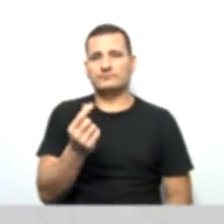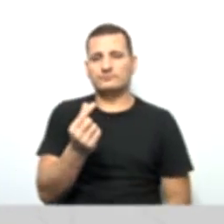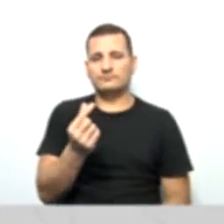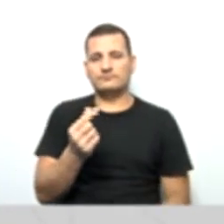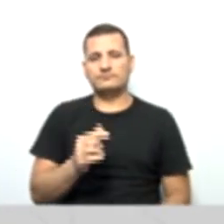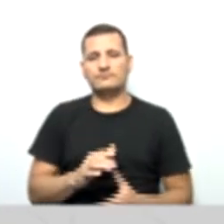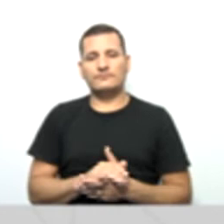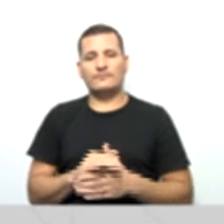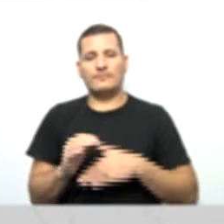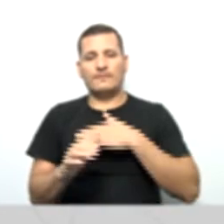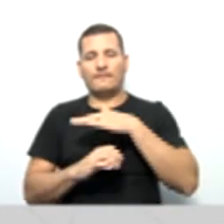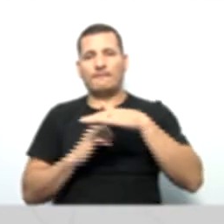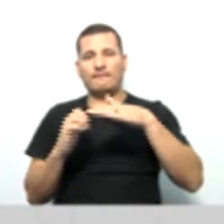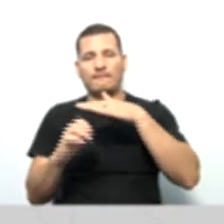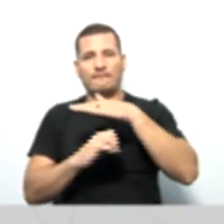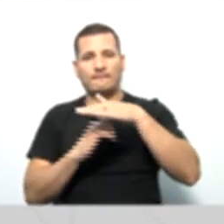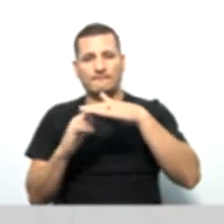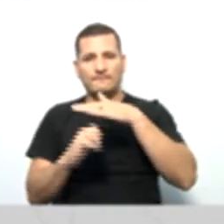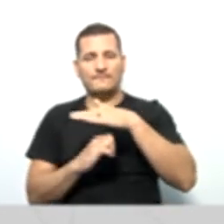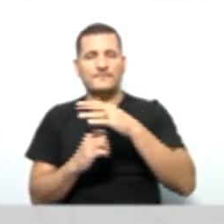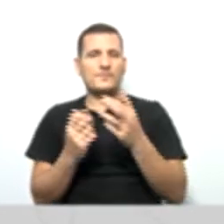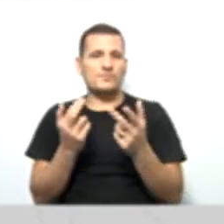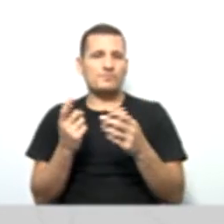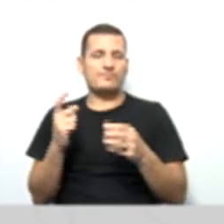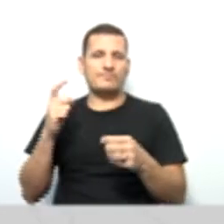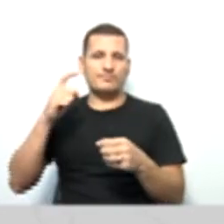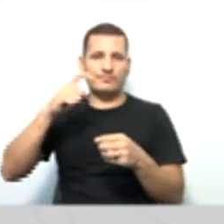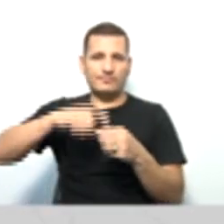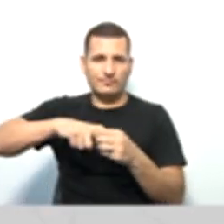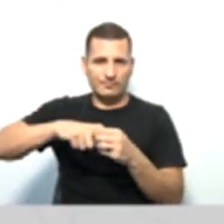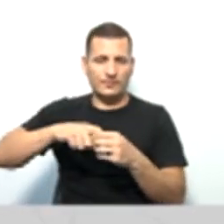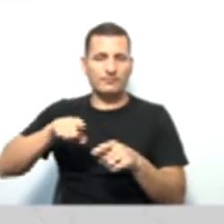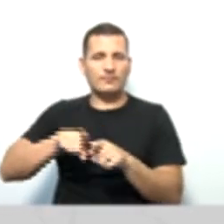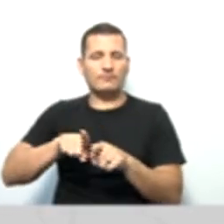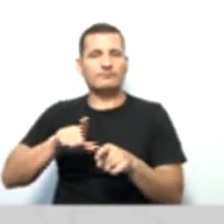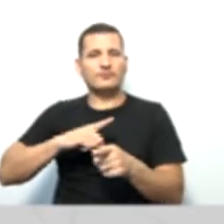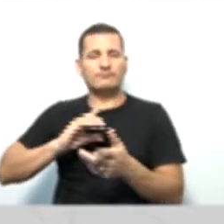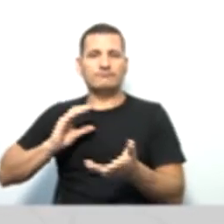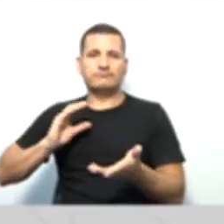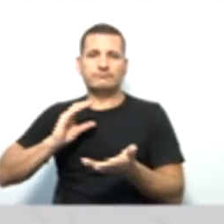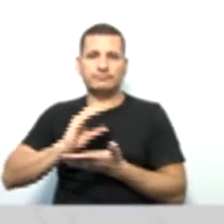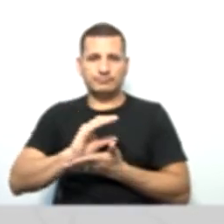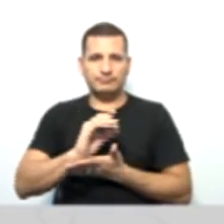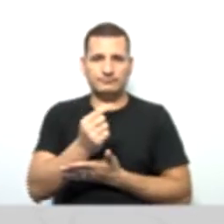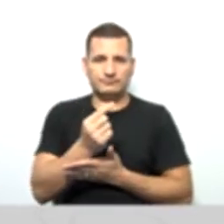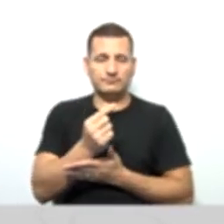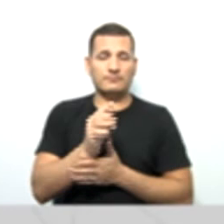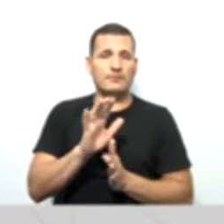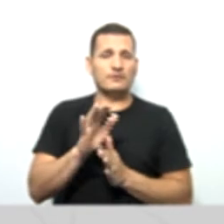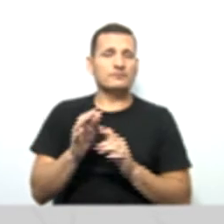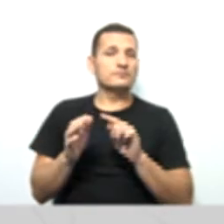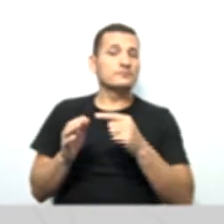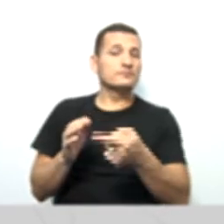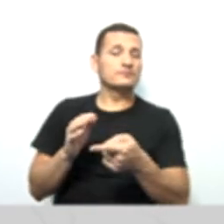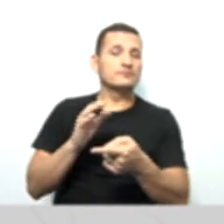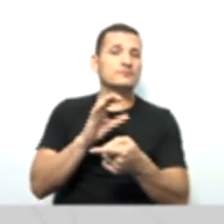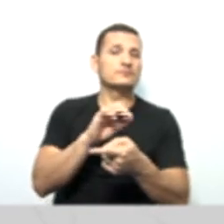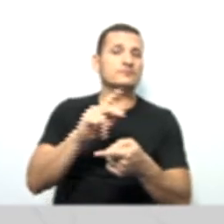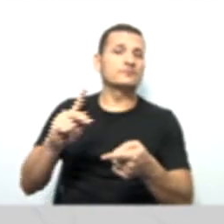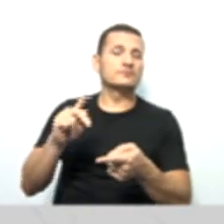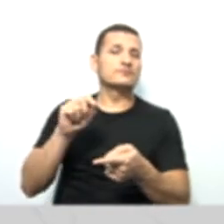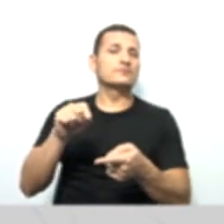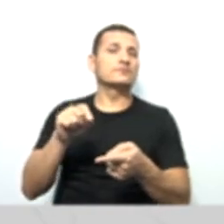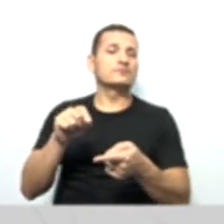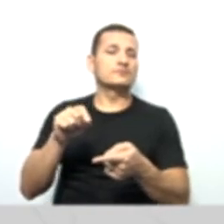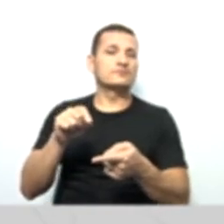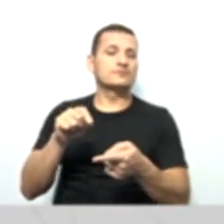empresas, o sócio entra com o valor também, né? Aqui na cooperativa, o que eles recebem? Gente, eles